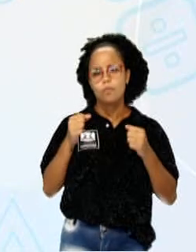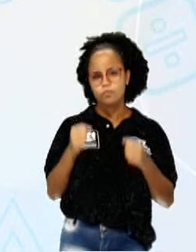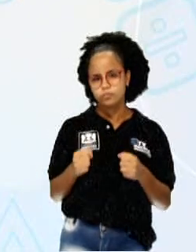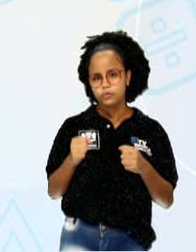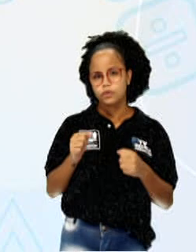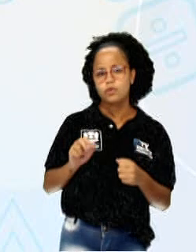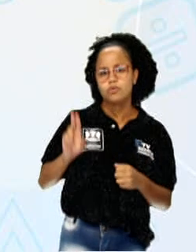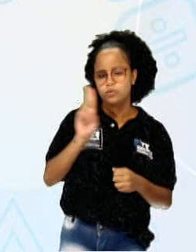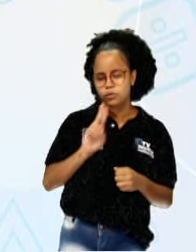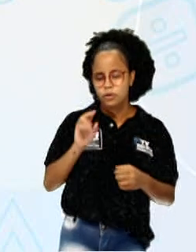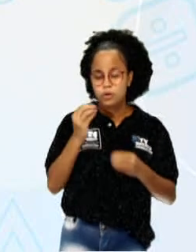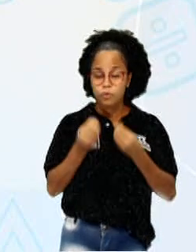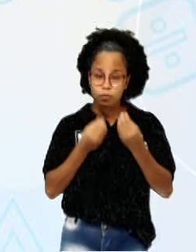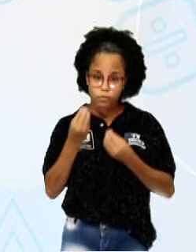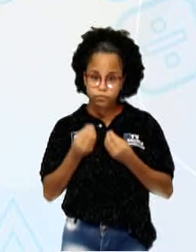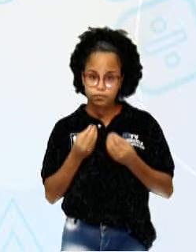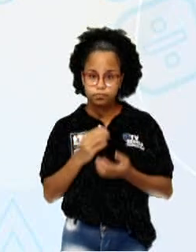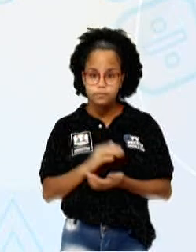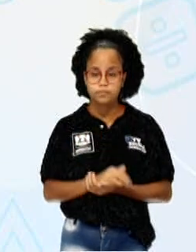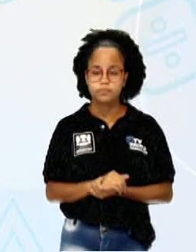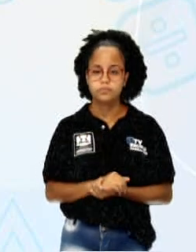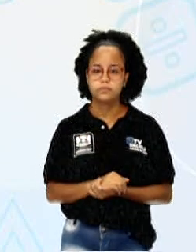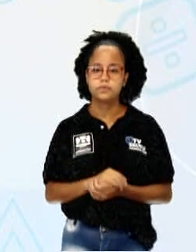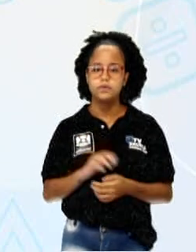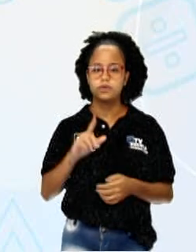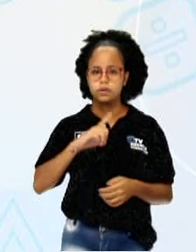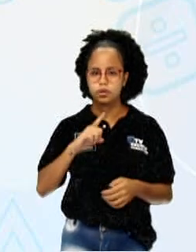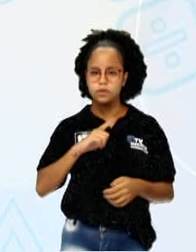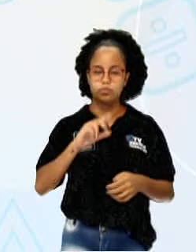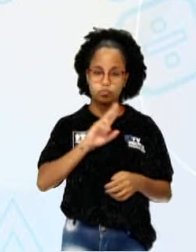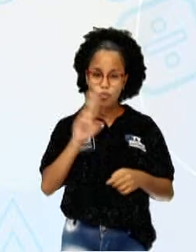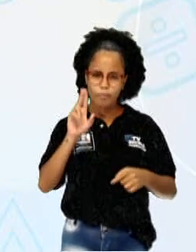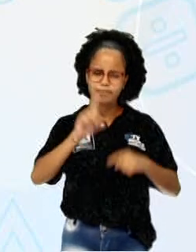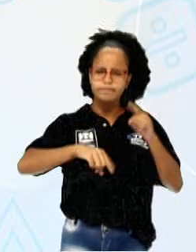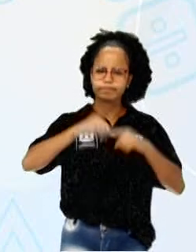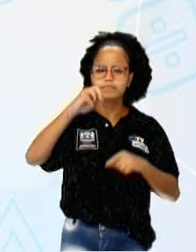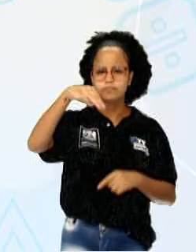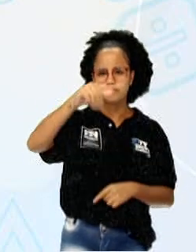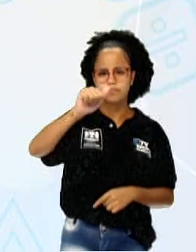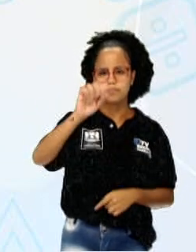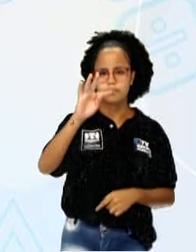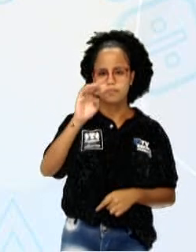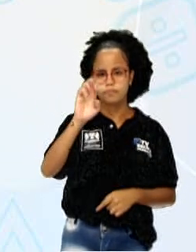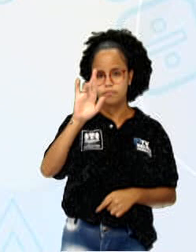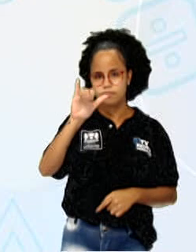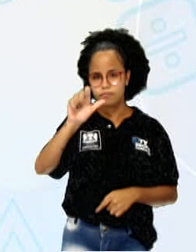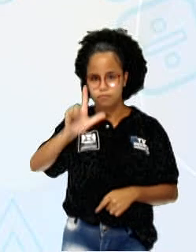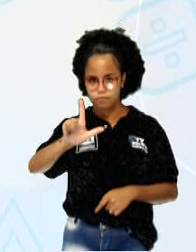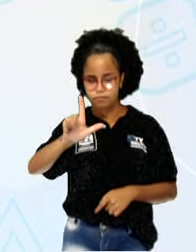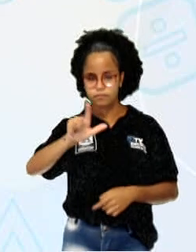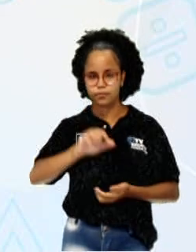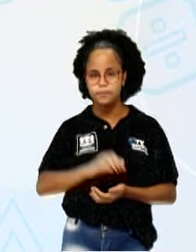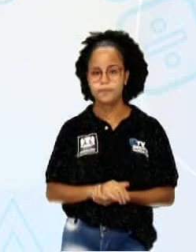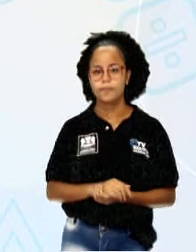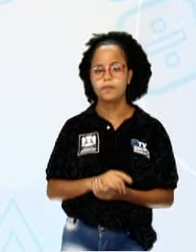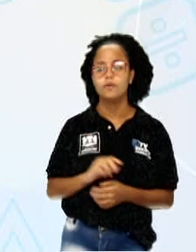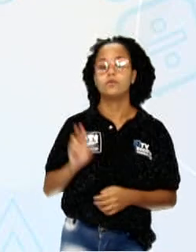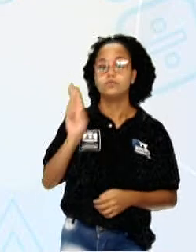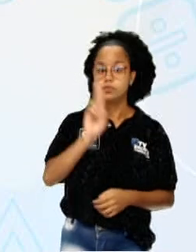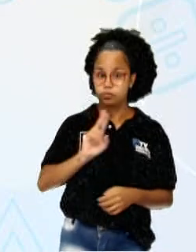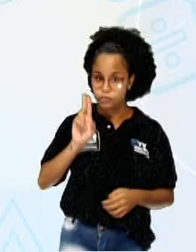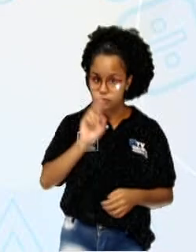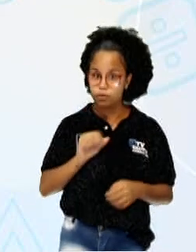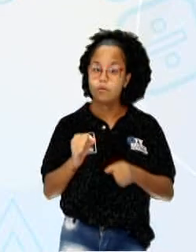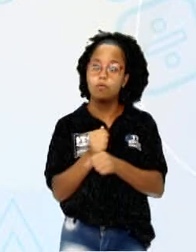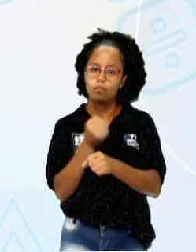considerada propriamente o que chamamos de material. material para a arte. Sendo assim, é o que se utilizou para